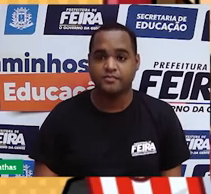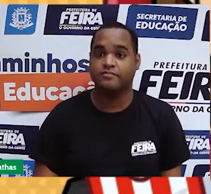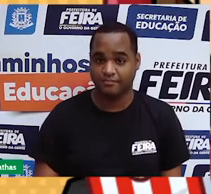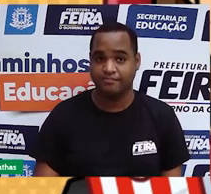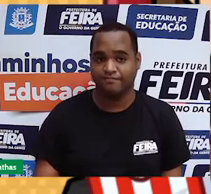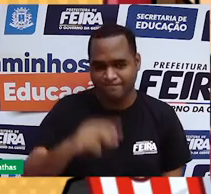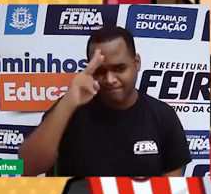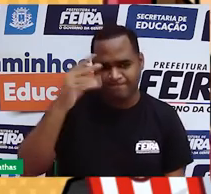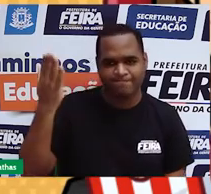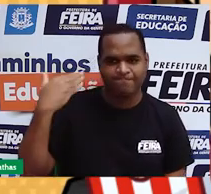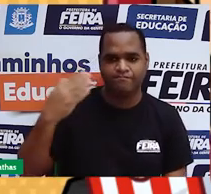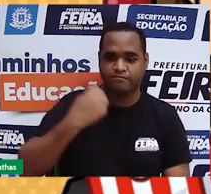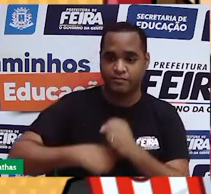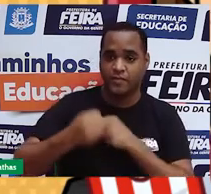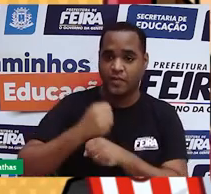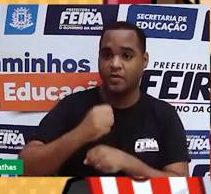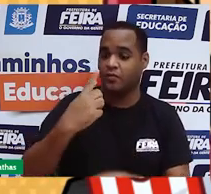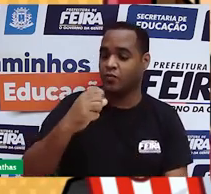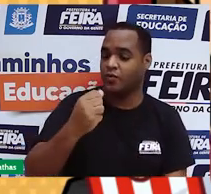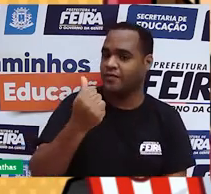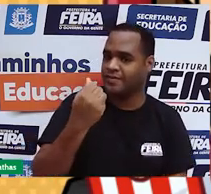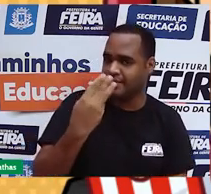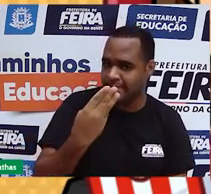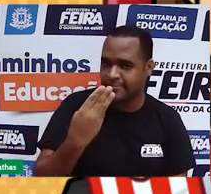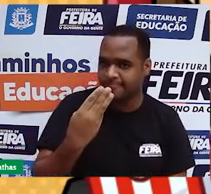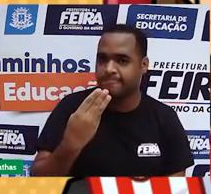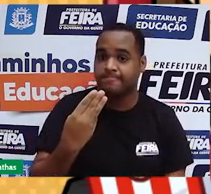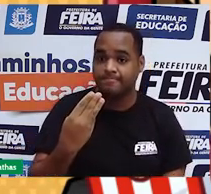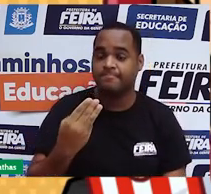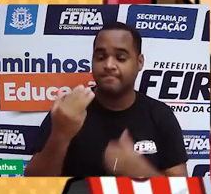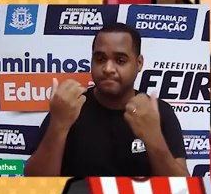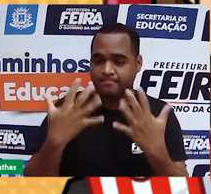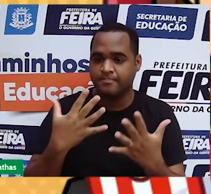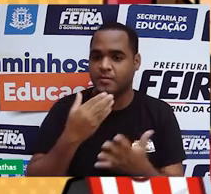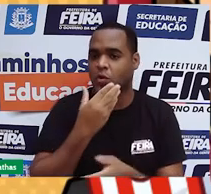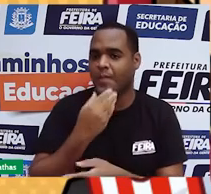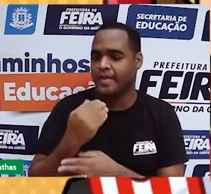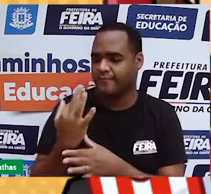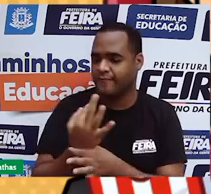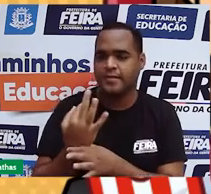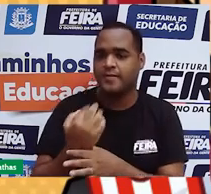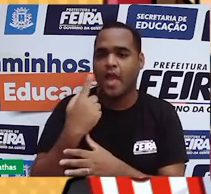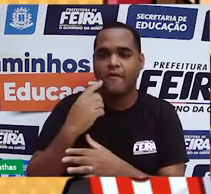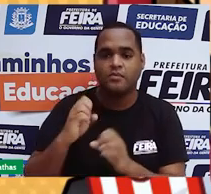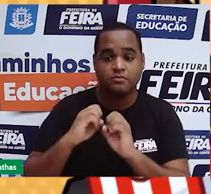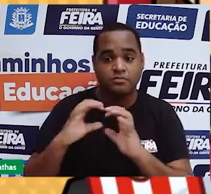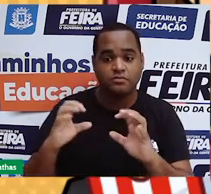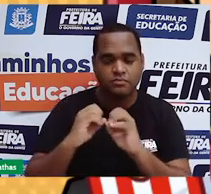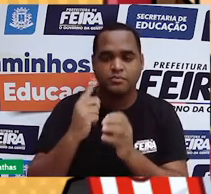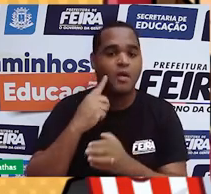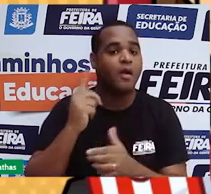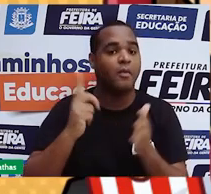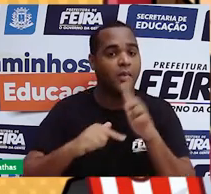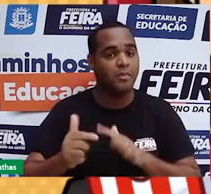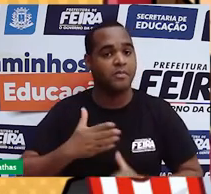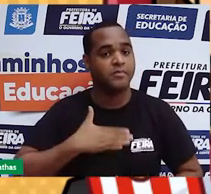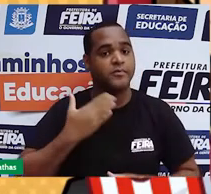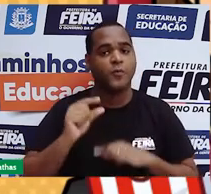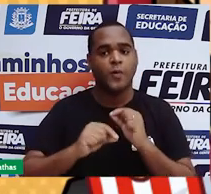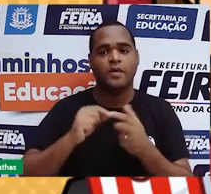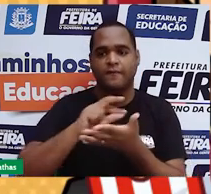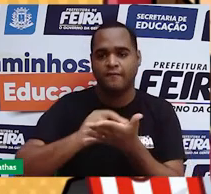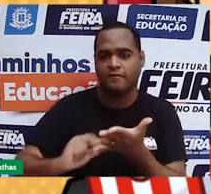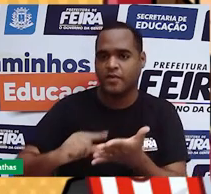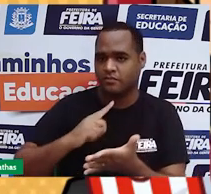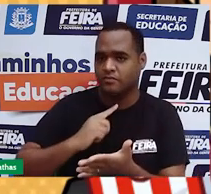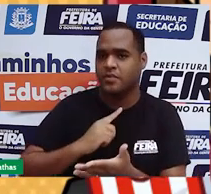No lendário século XX, mais precisamente em 1913, o físico Niels Bohr faz uma descoberta surpreendente. Existiam